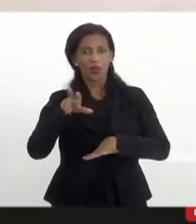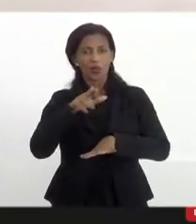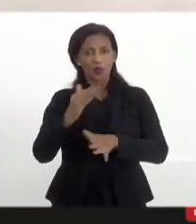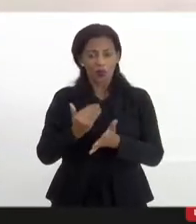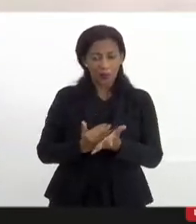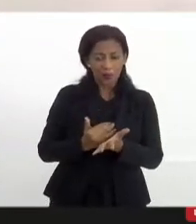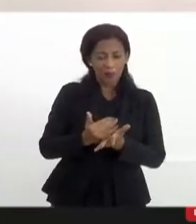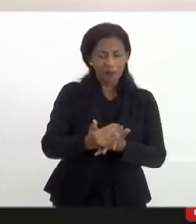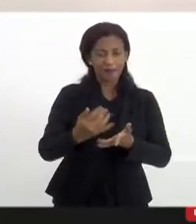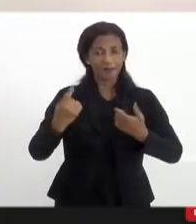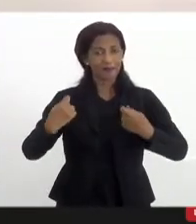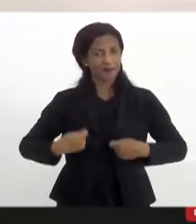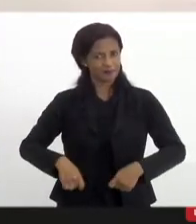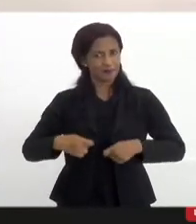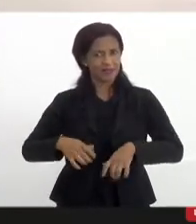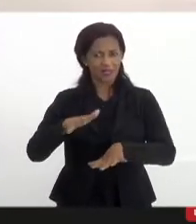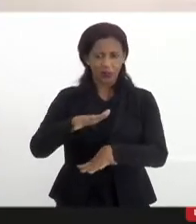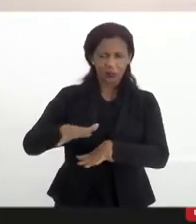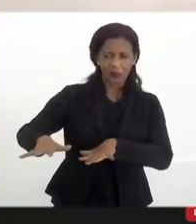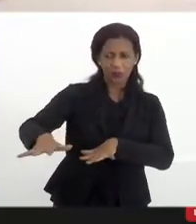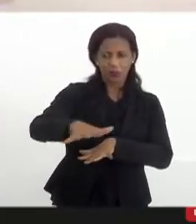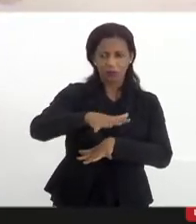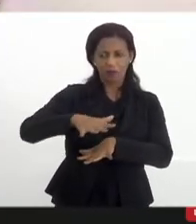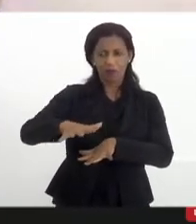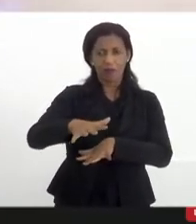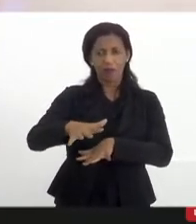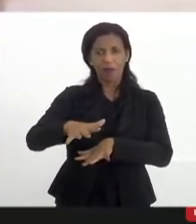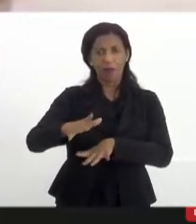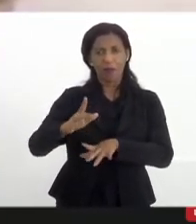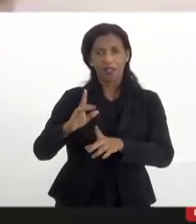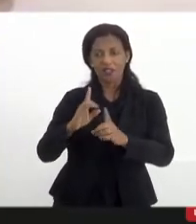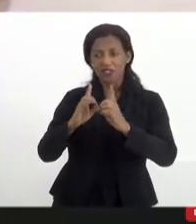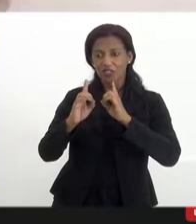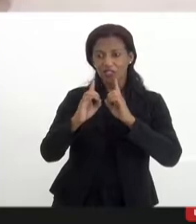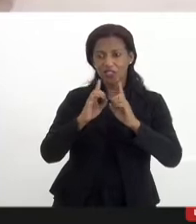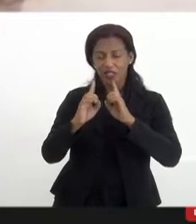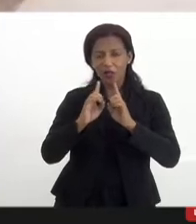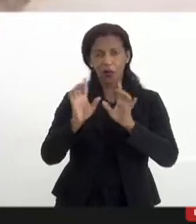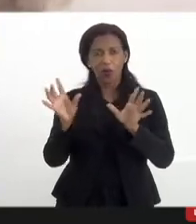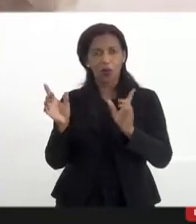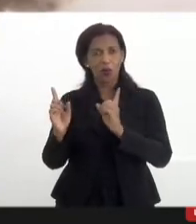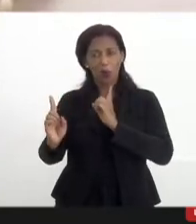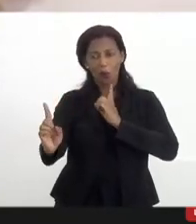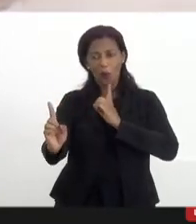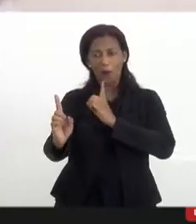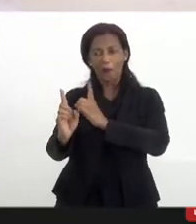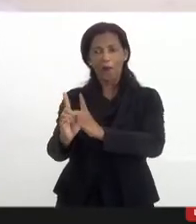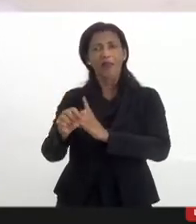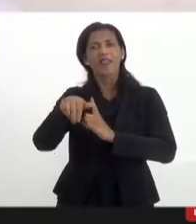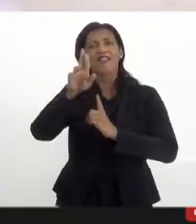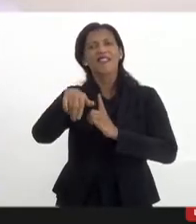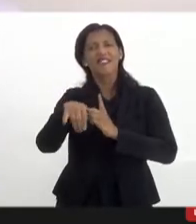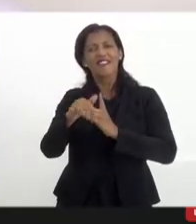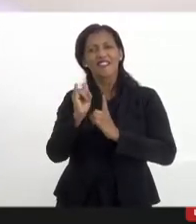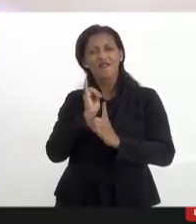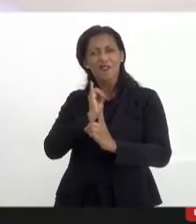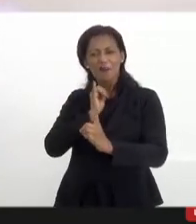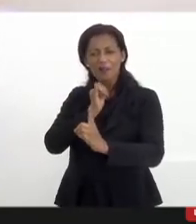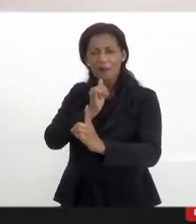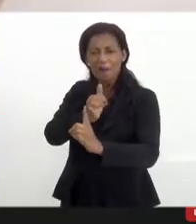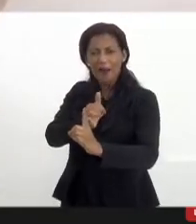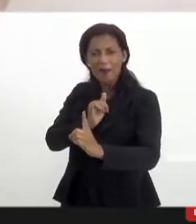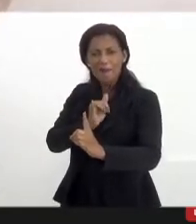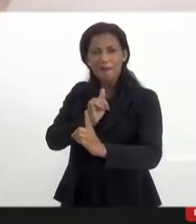partir dessas necessidades do território, mas dialogam em si com a quem se quer comunicar. E esse é o